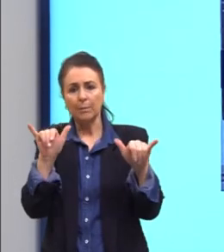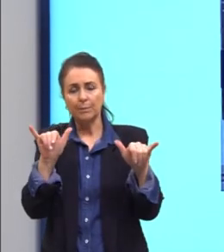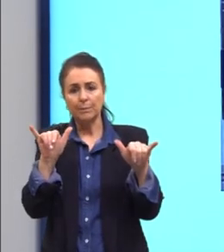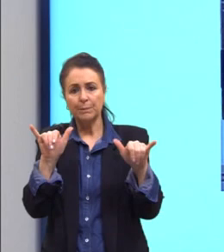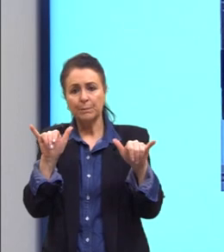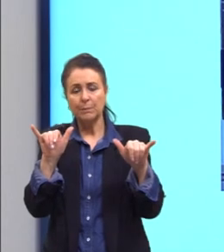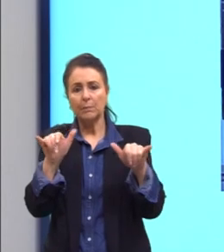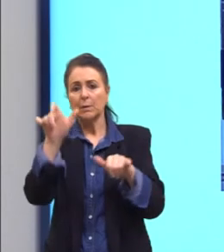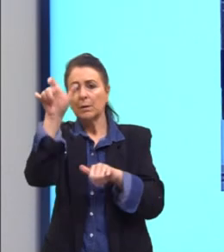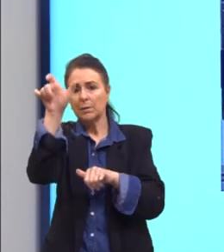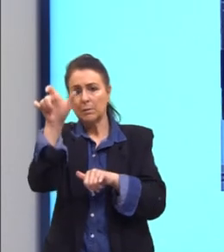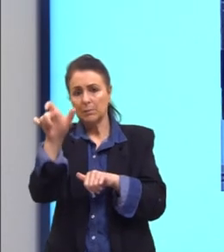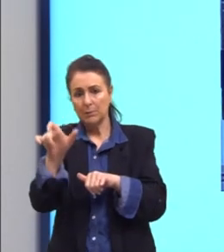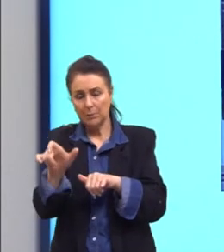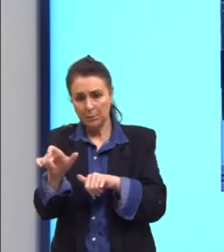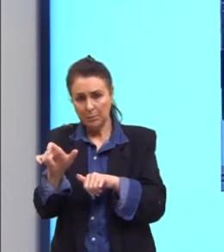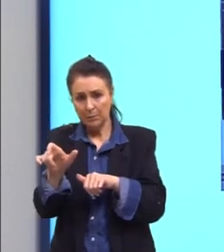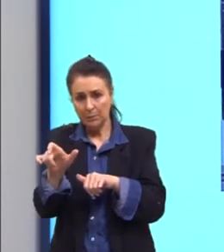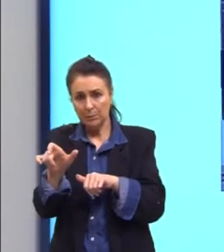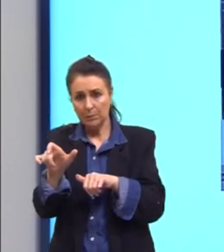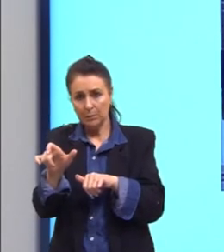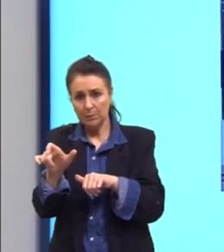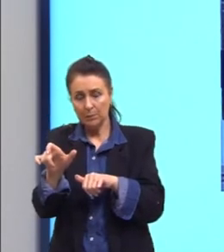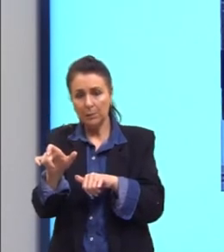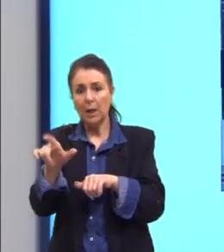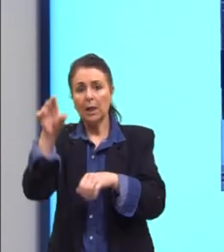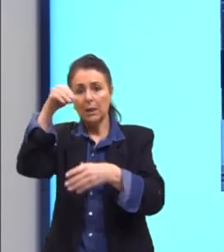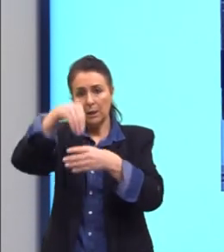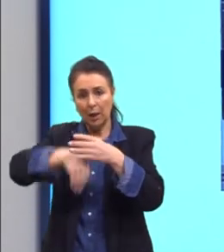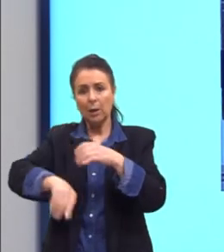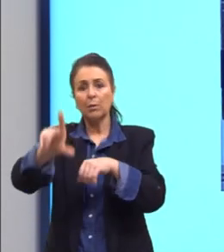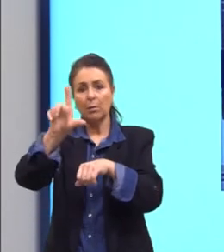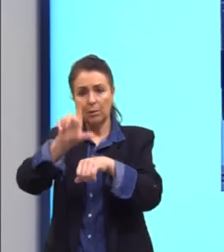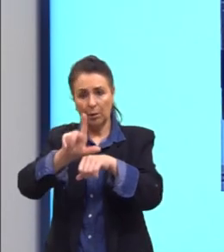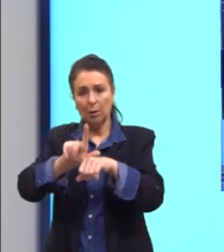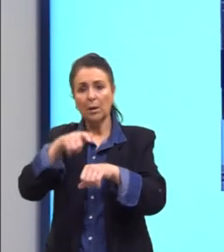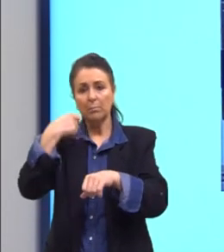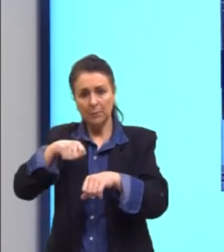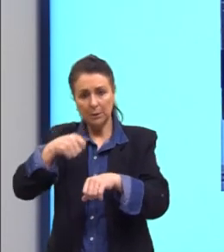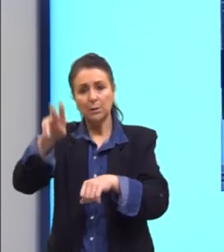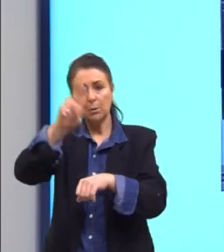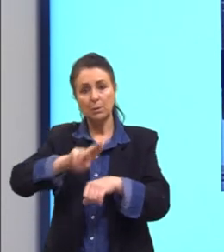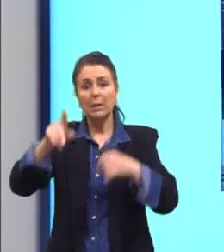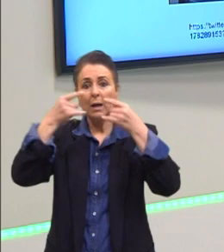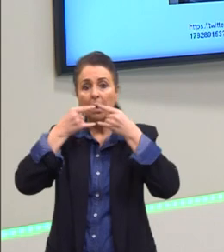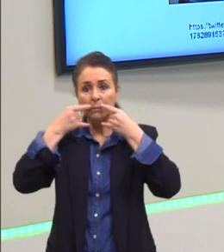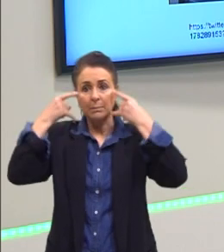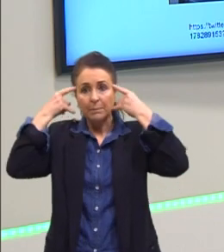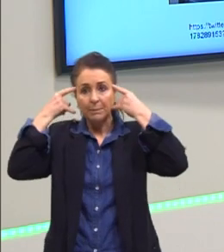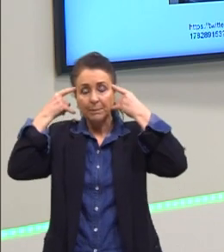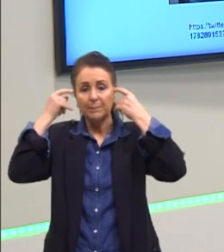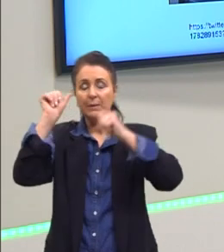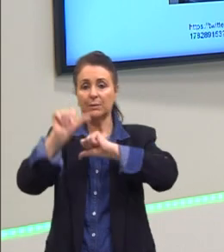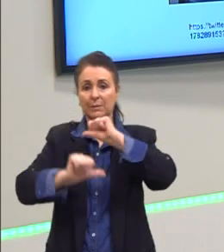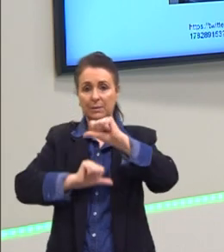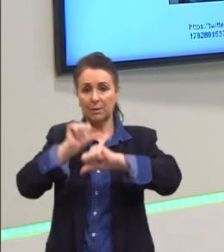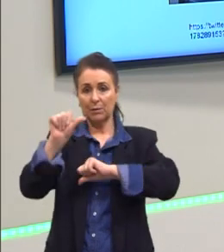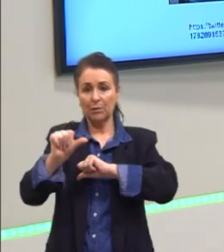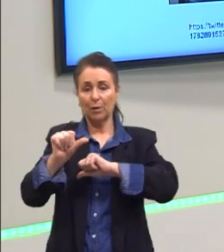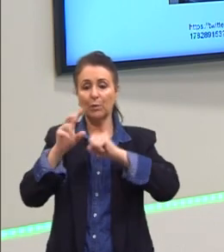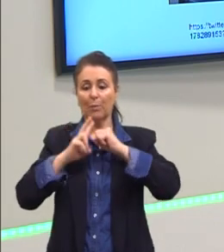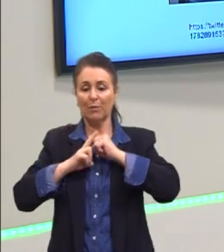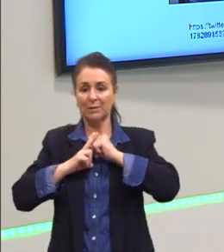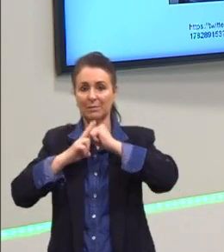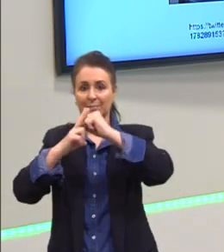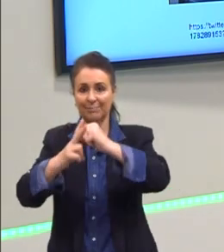must wear masks in the store. Então, eu transformo isso aí para uma voz